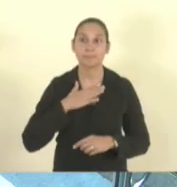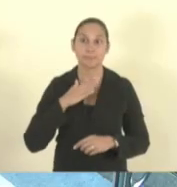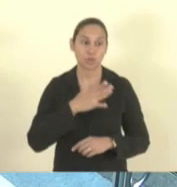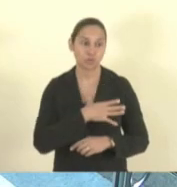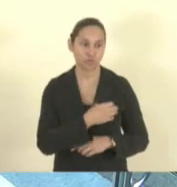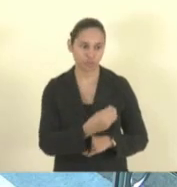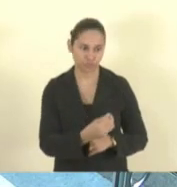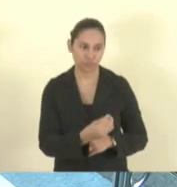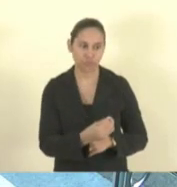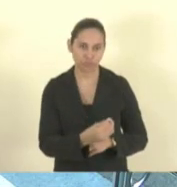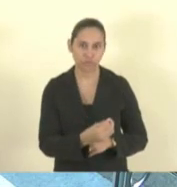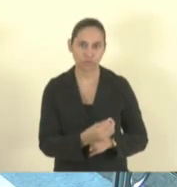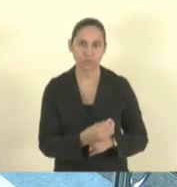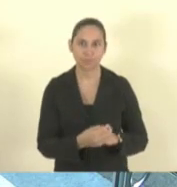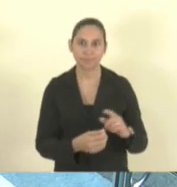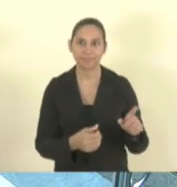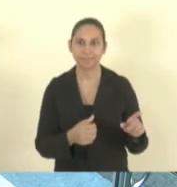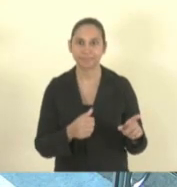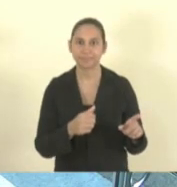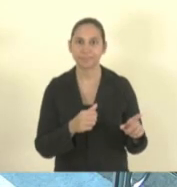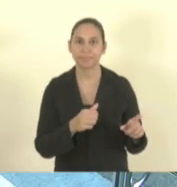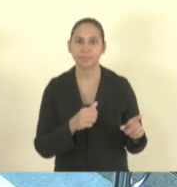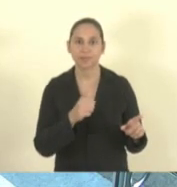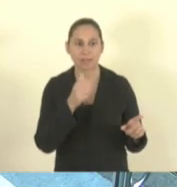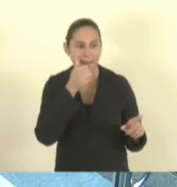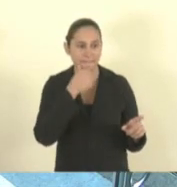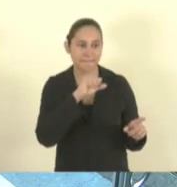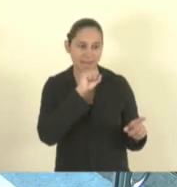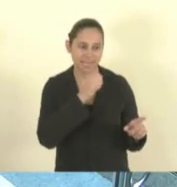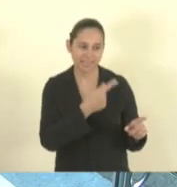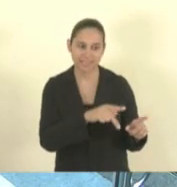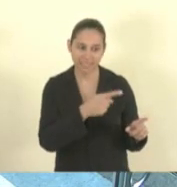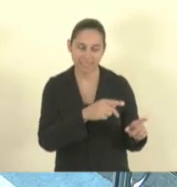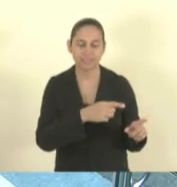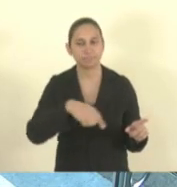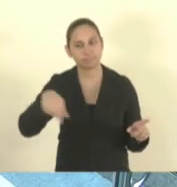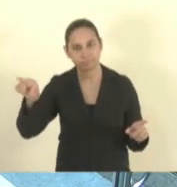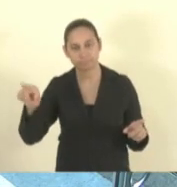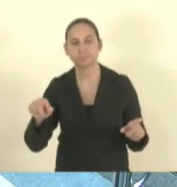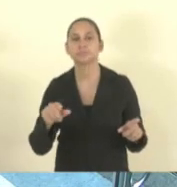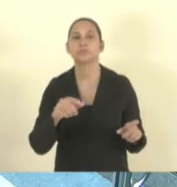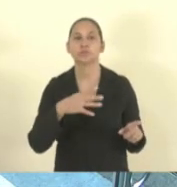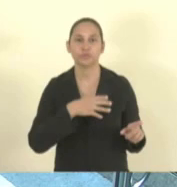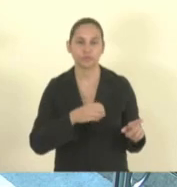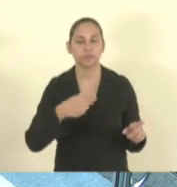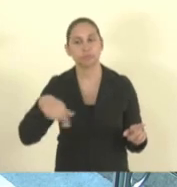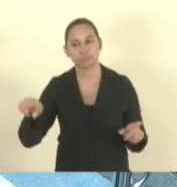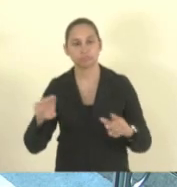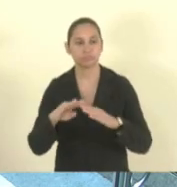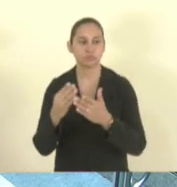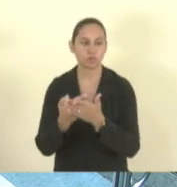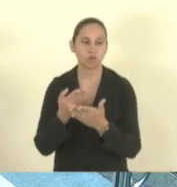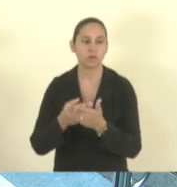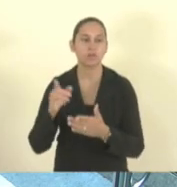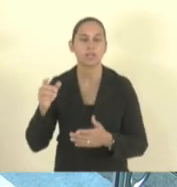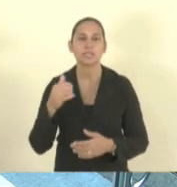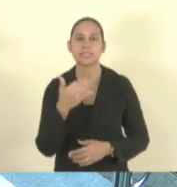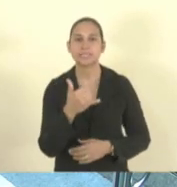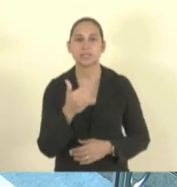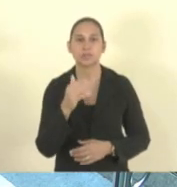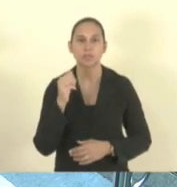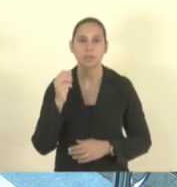a minha esposa a minha mãe dele levou ele para a escola e ele levou o celular e ele guardou dentro da bolsa